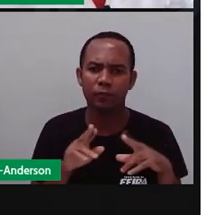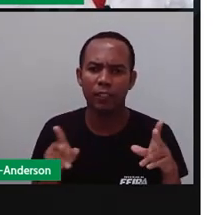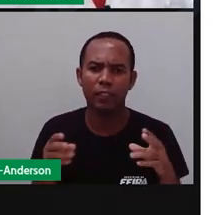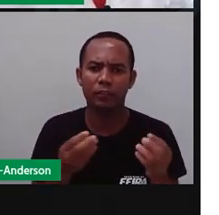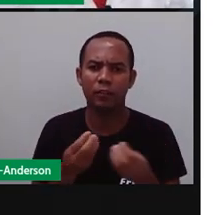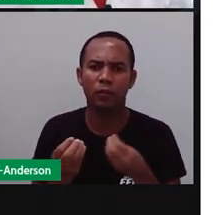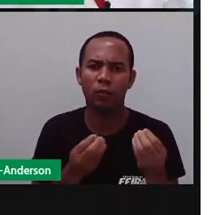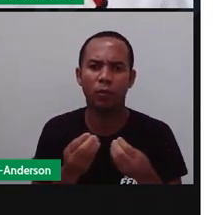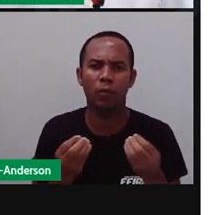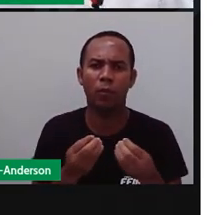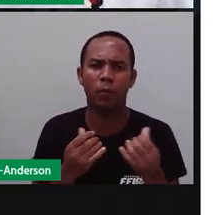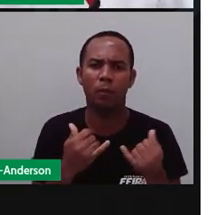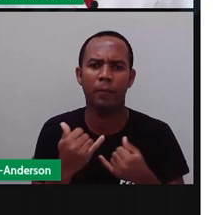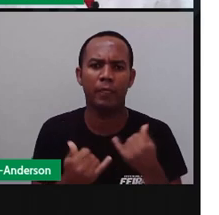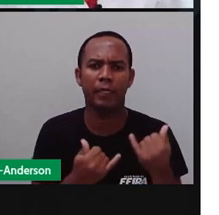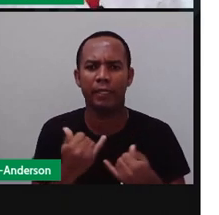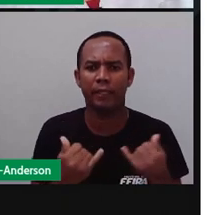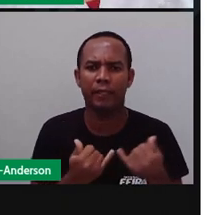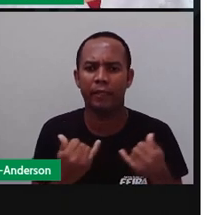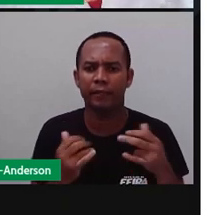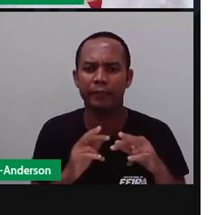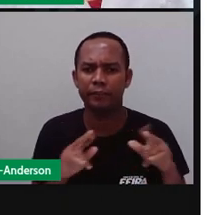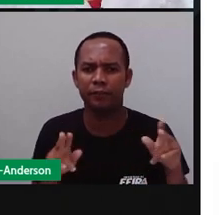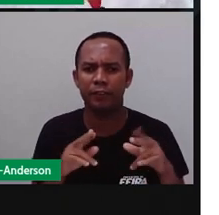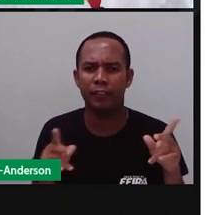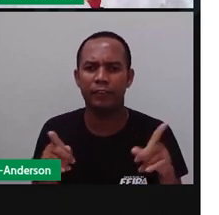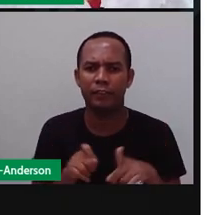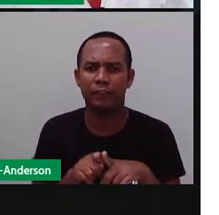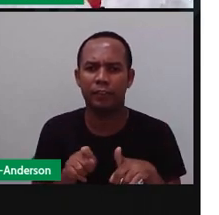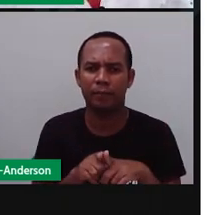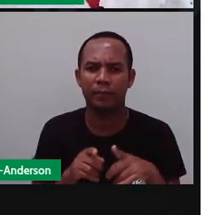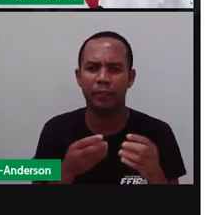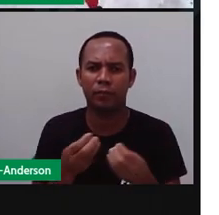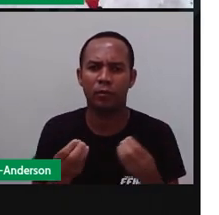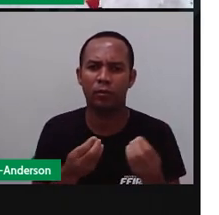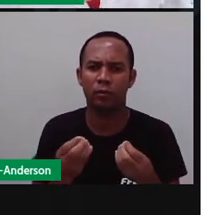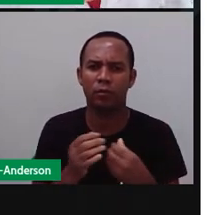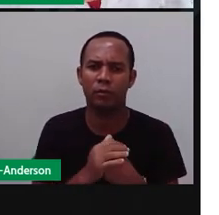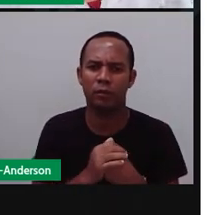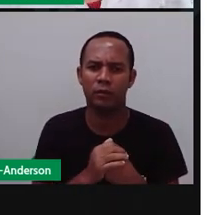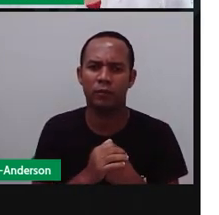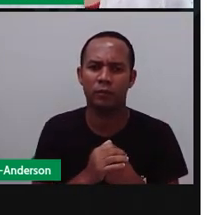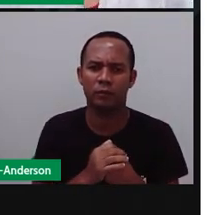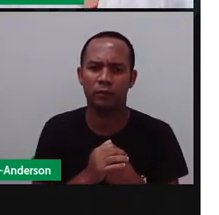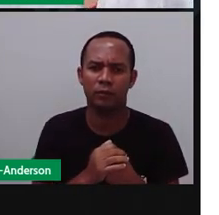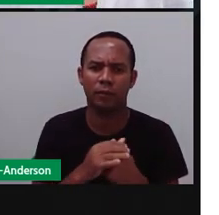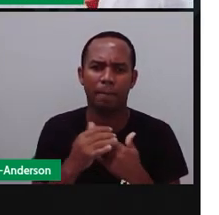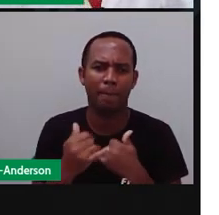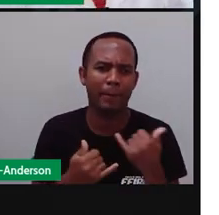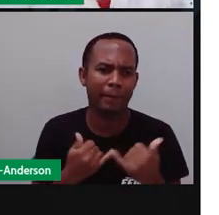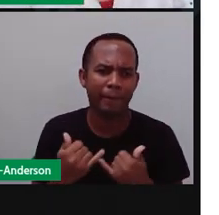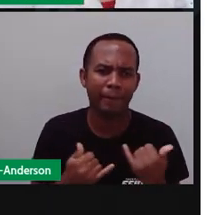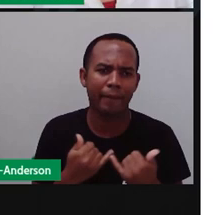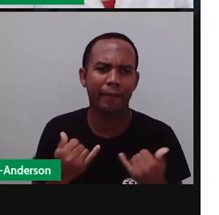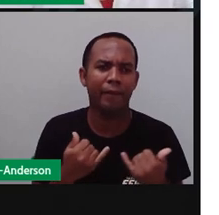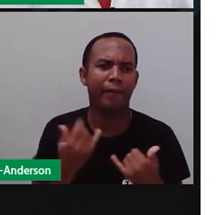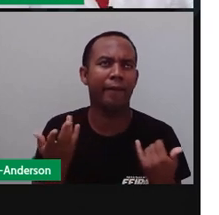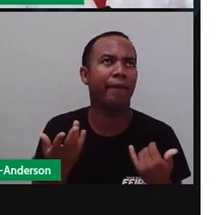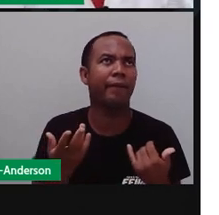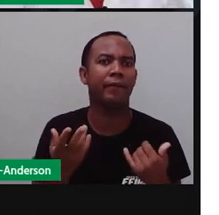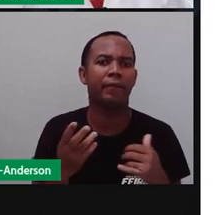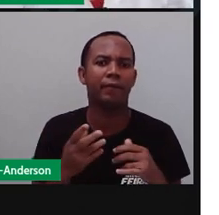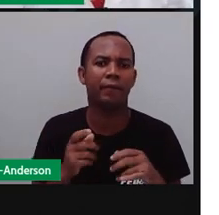a quantidade de brincadeiras nos festejos, né? Então, lá eles focam bastante nessa questão de brincar. O trem,